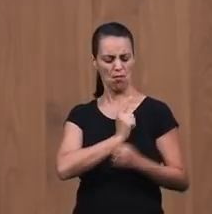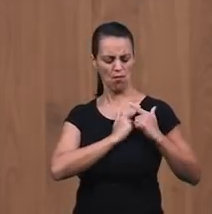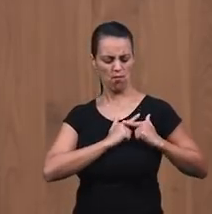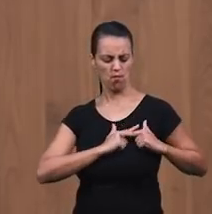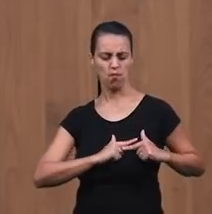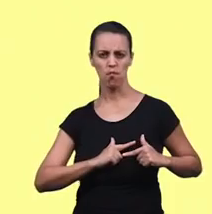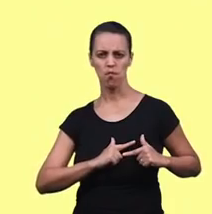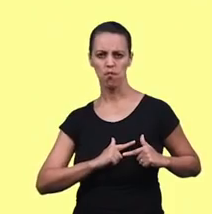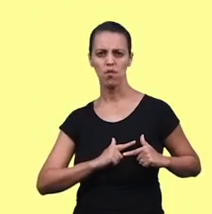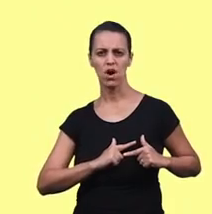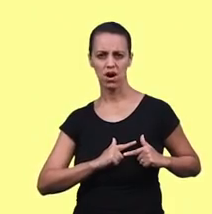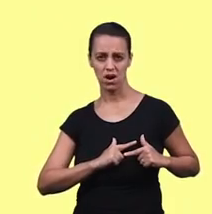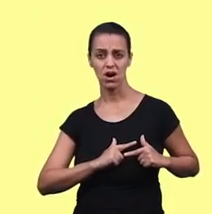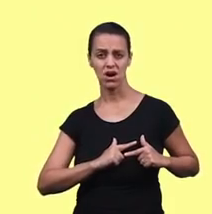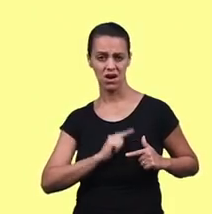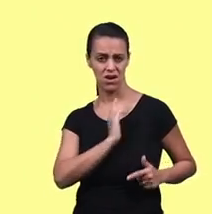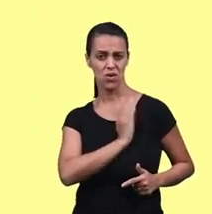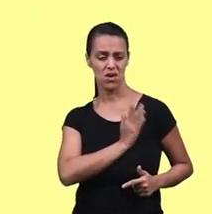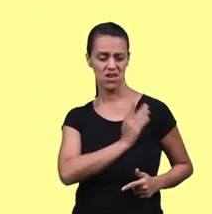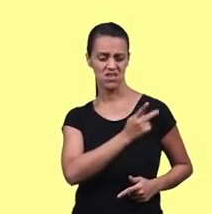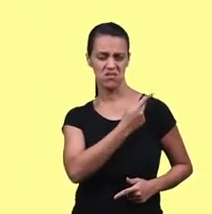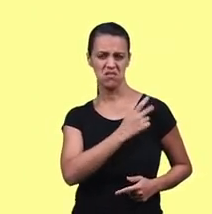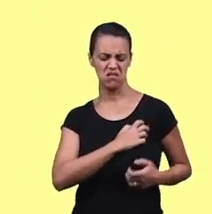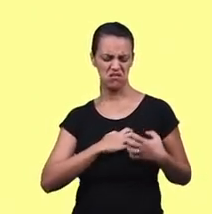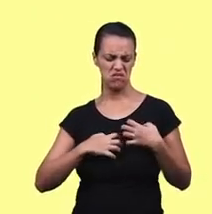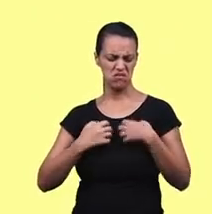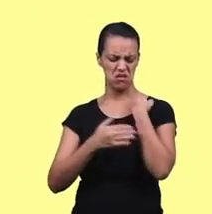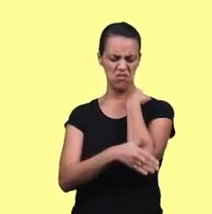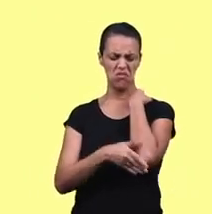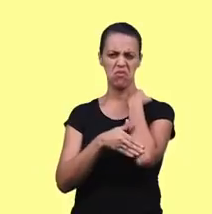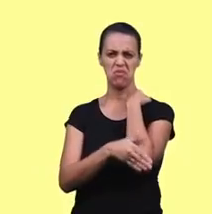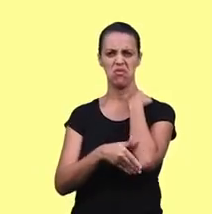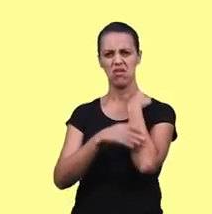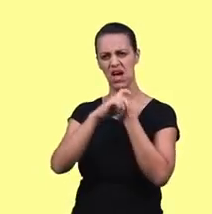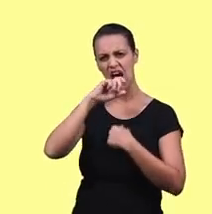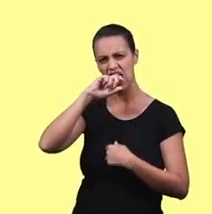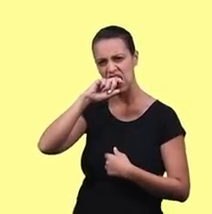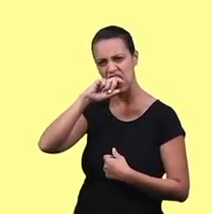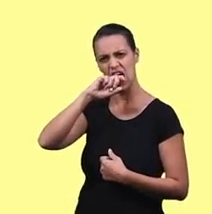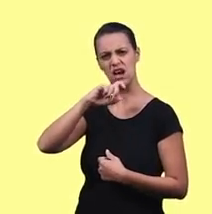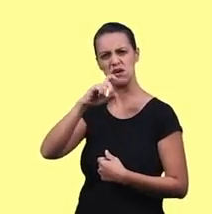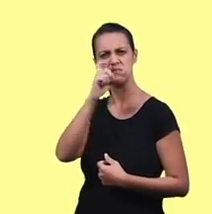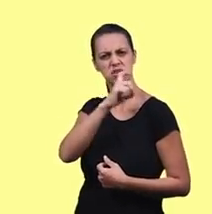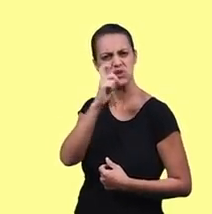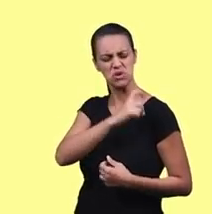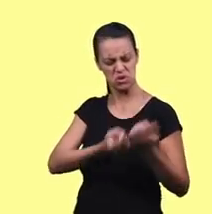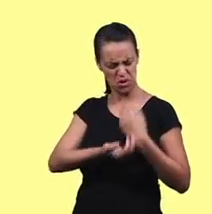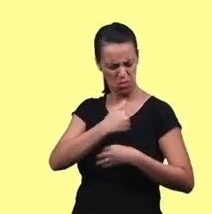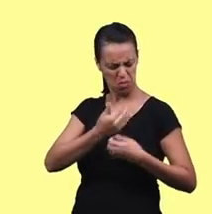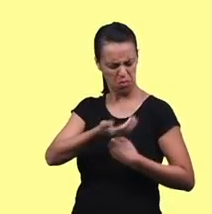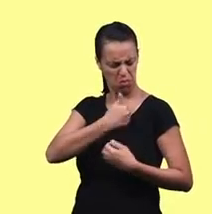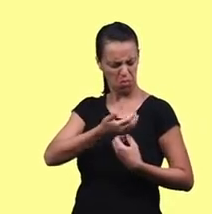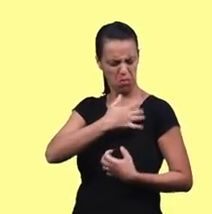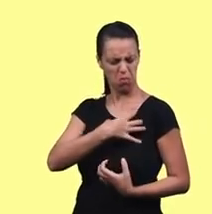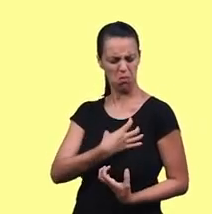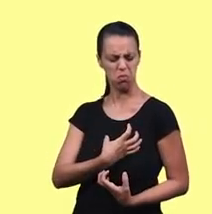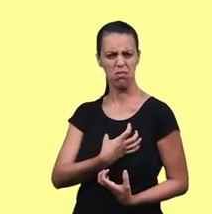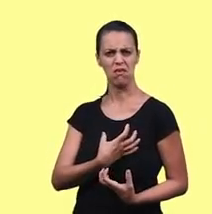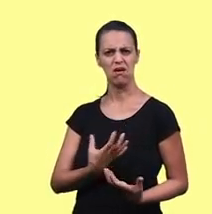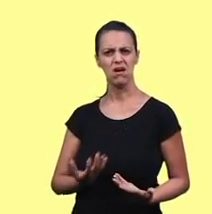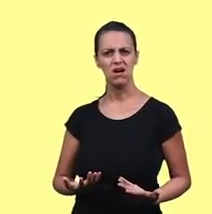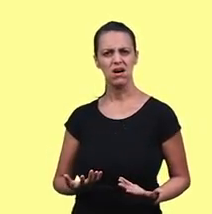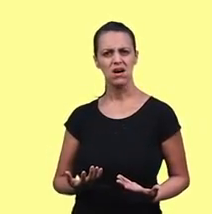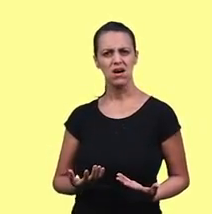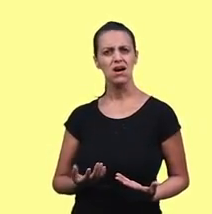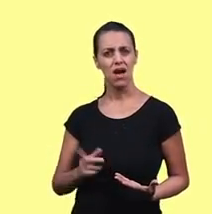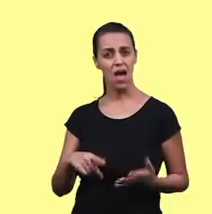O coração deles Se encheu de inveja Ciúmes Mentira Isso tudo É fruto